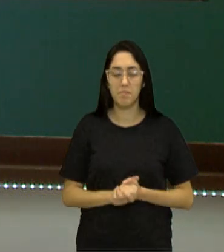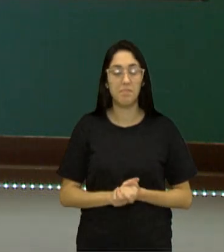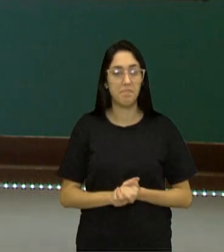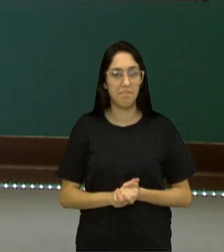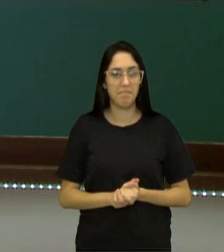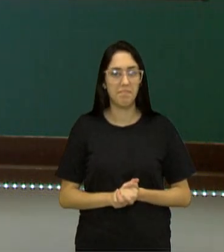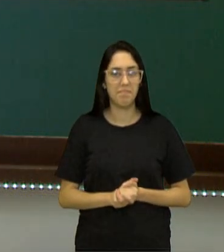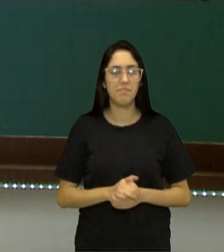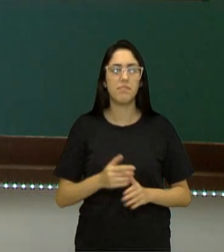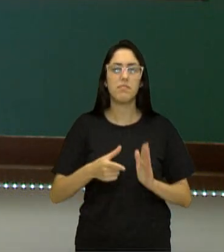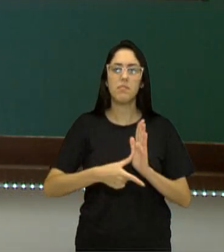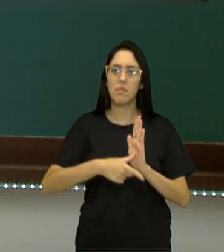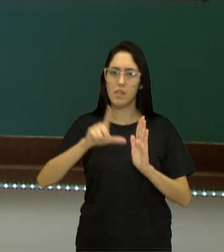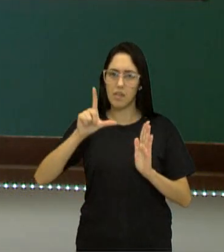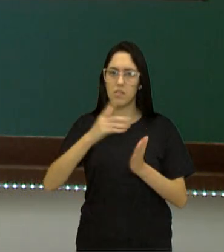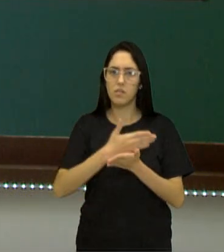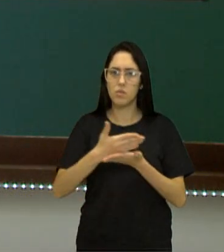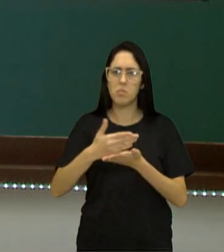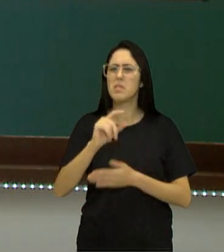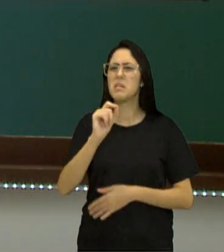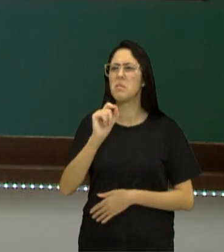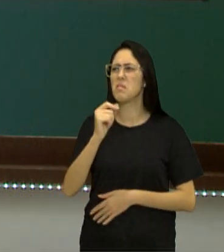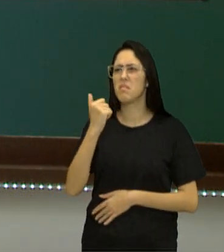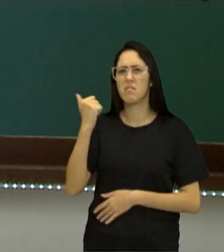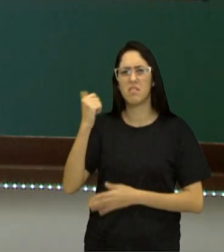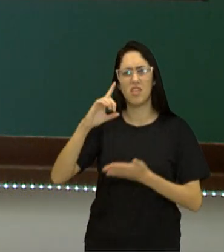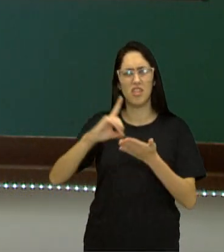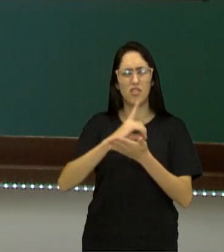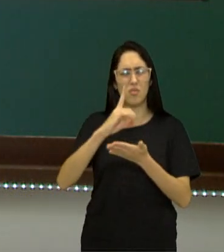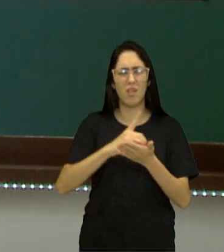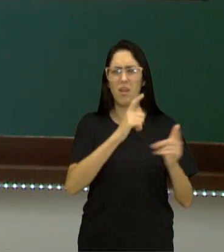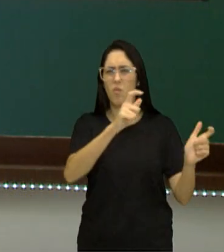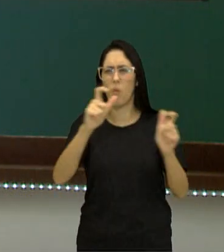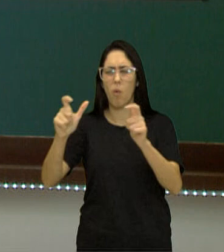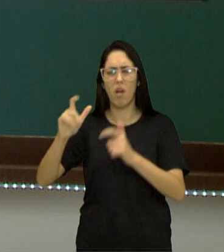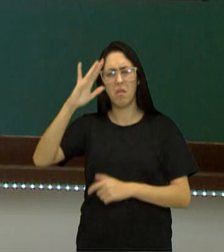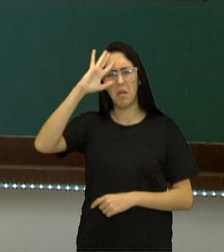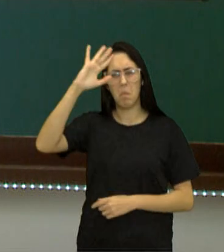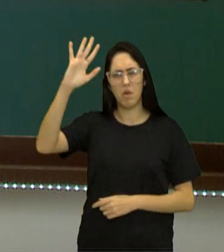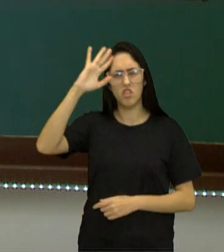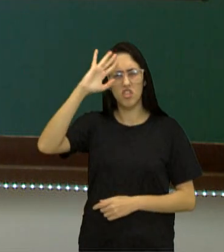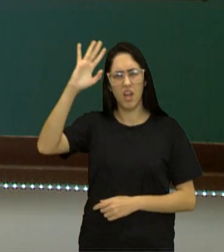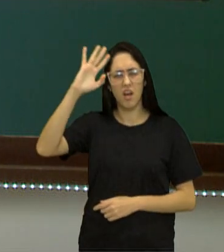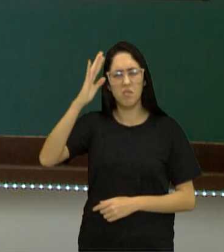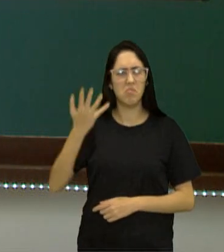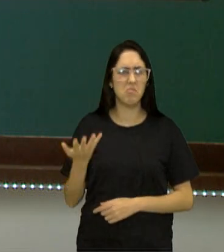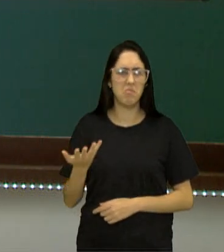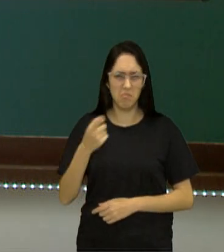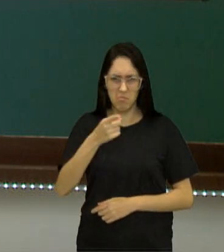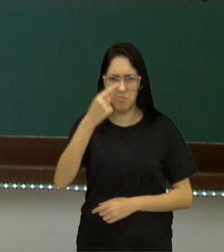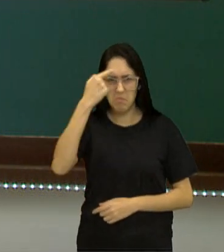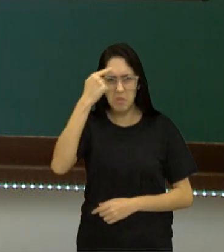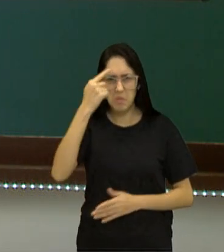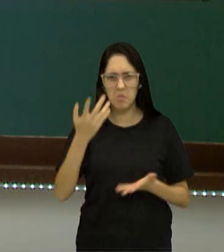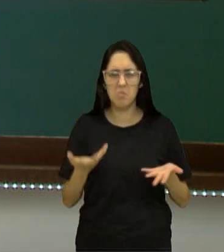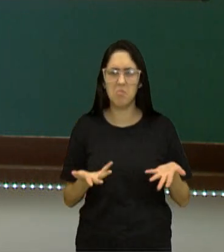Antes de começar, o que será que é um dicionário de lugares imaginários? Já pensou?